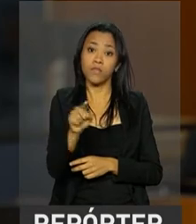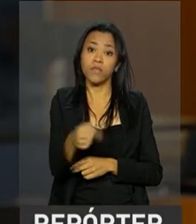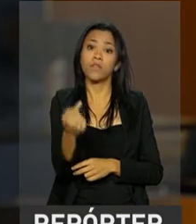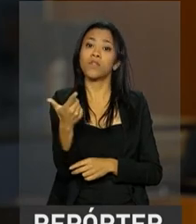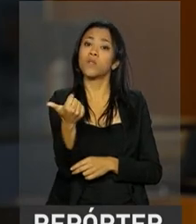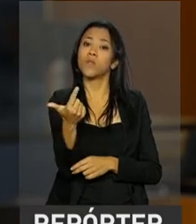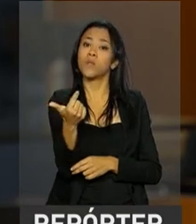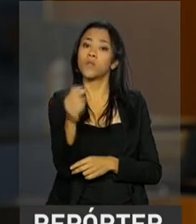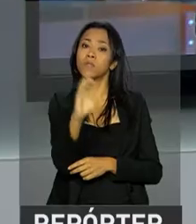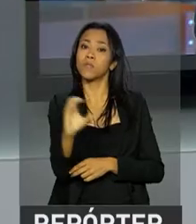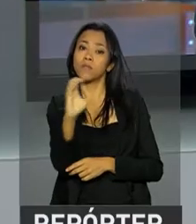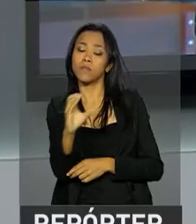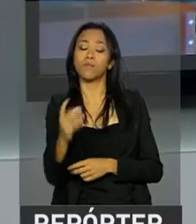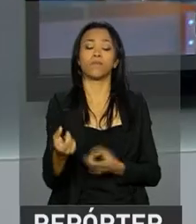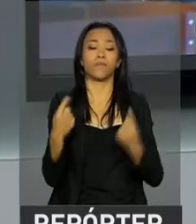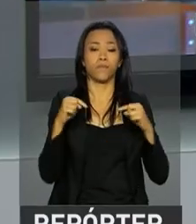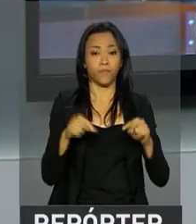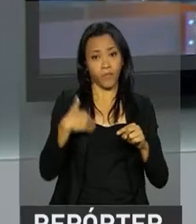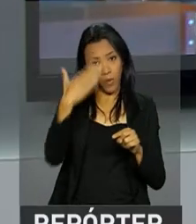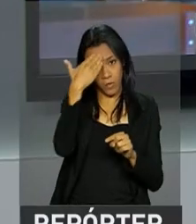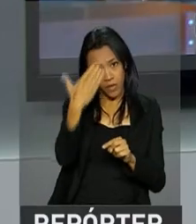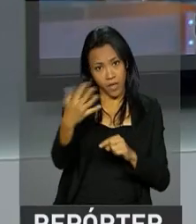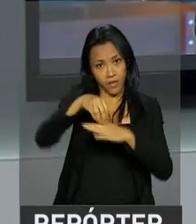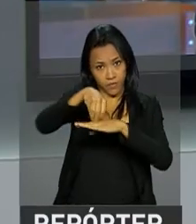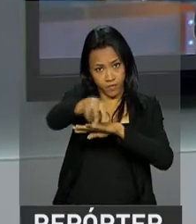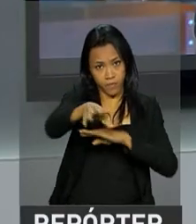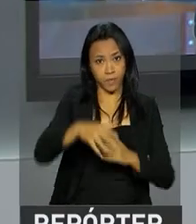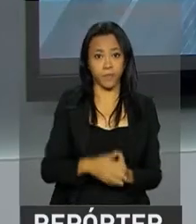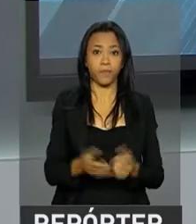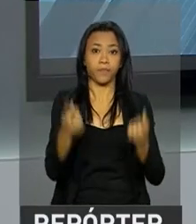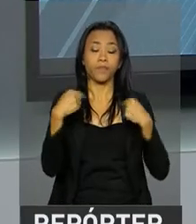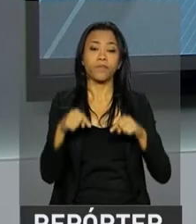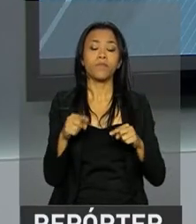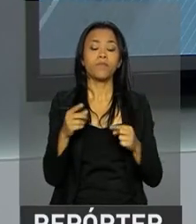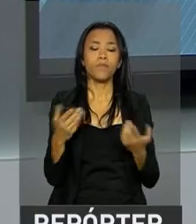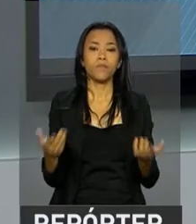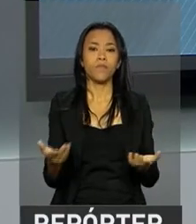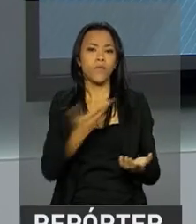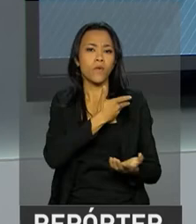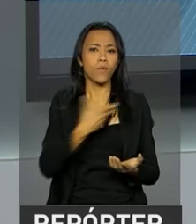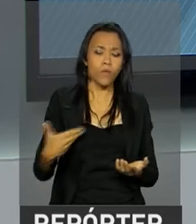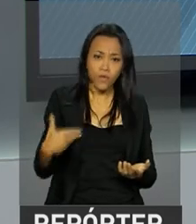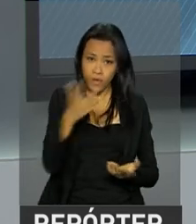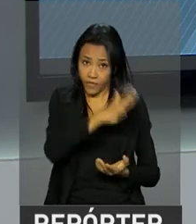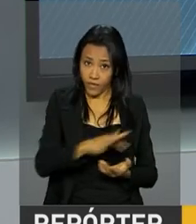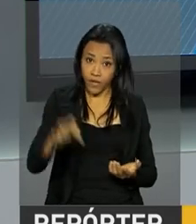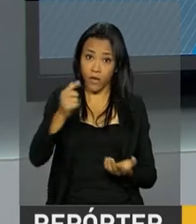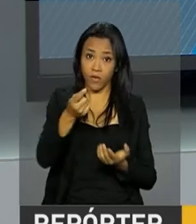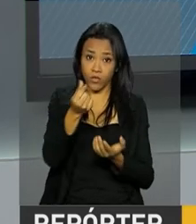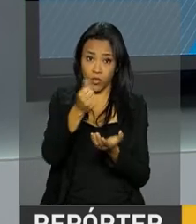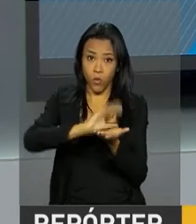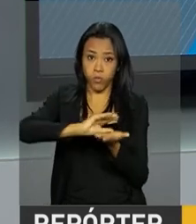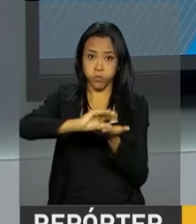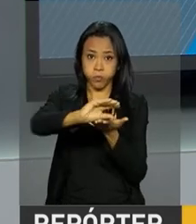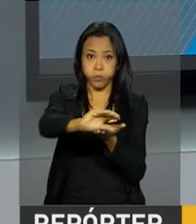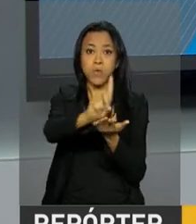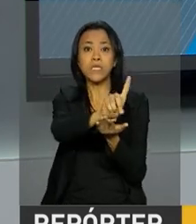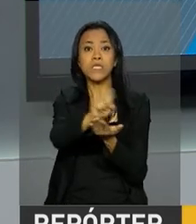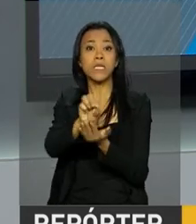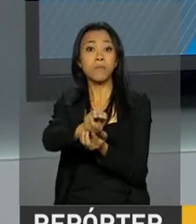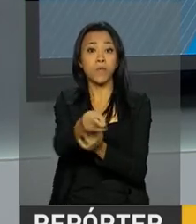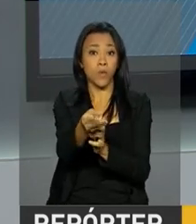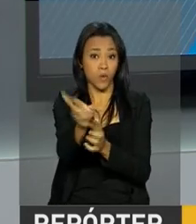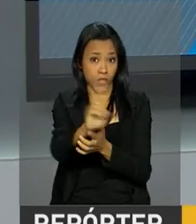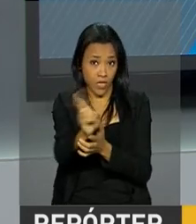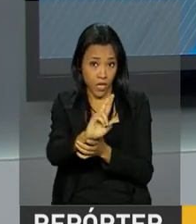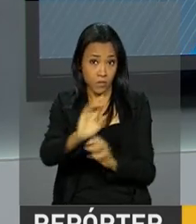você no estúdio, Leandro. Tá ok, Ney. Obrigado pelas suas informações. E olha, o governo federal liberou R 100 milhões para o